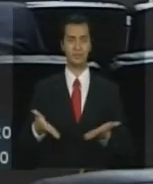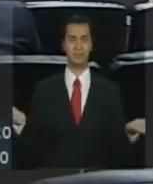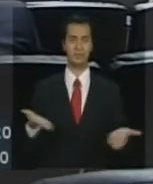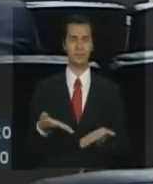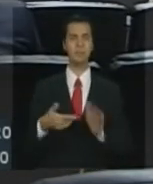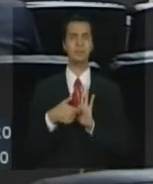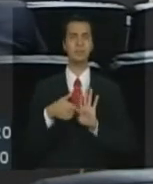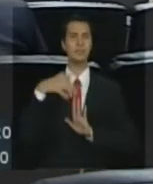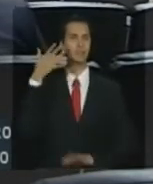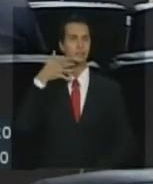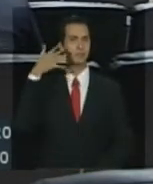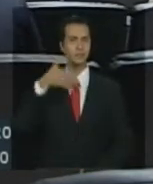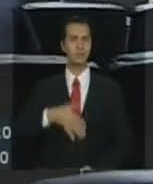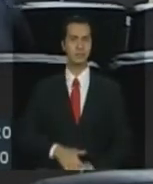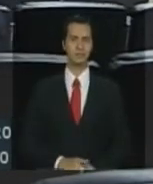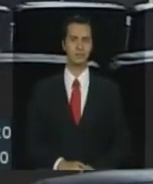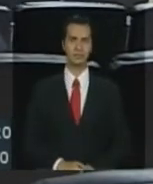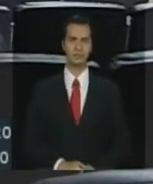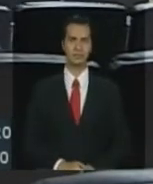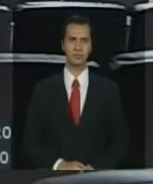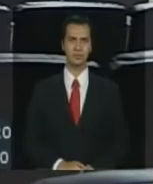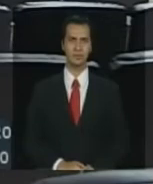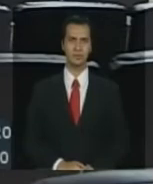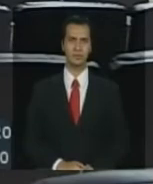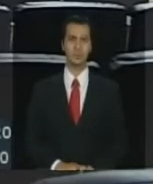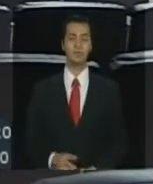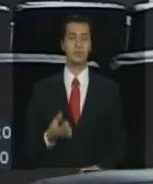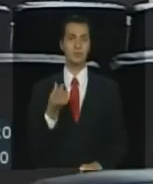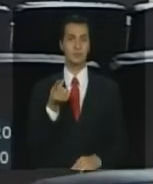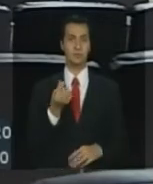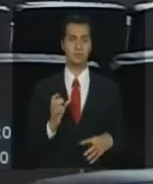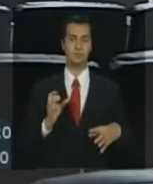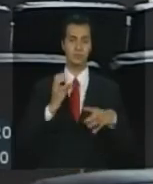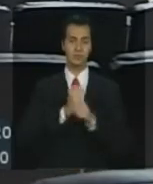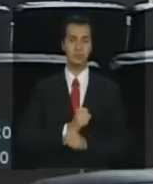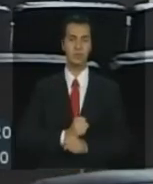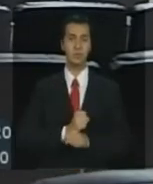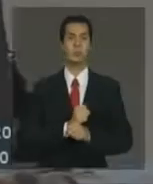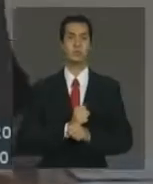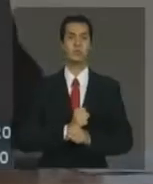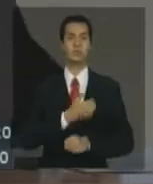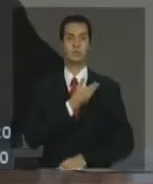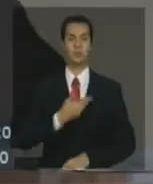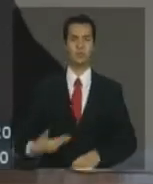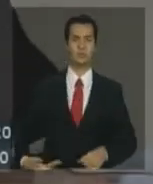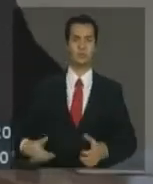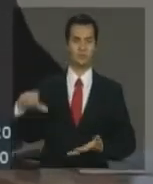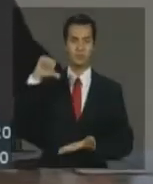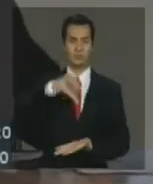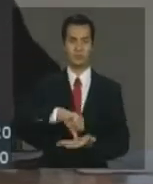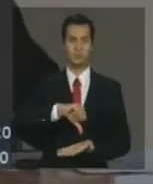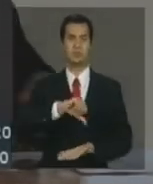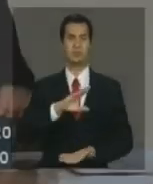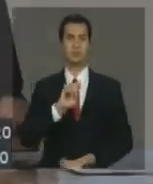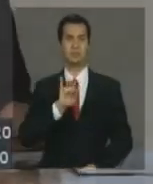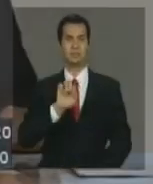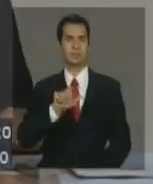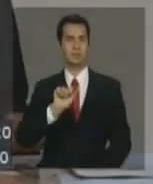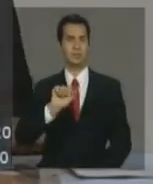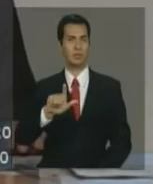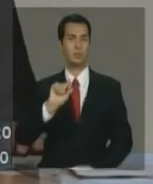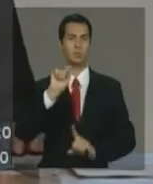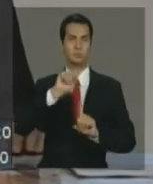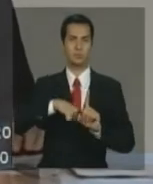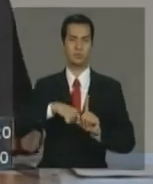do resultado fiscal do Governo Central do mês de fevereiro.